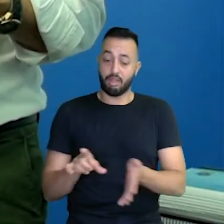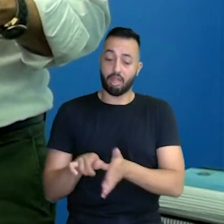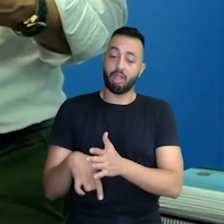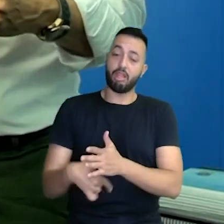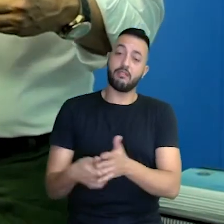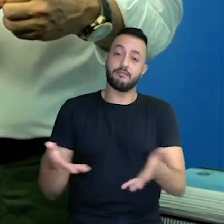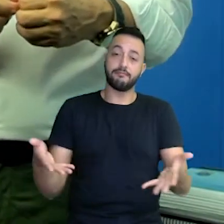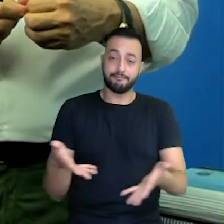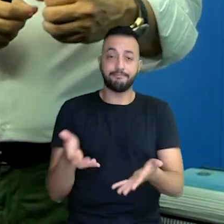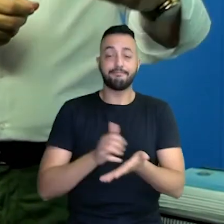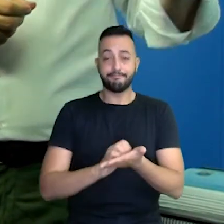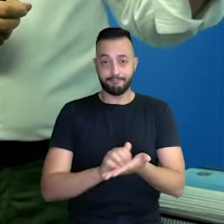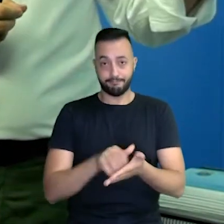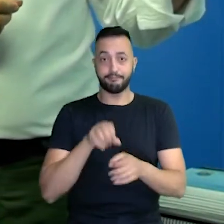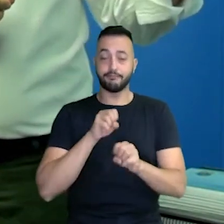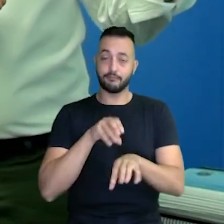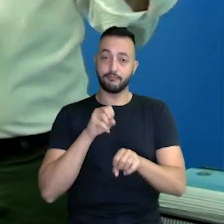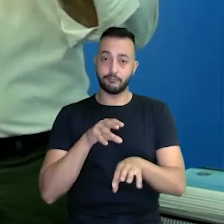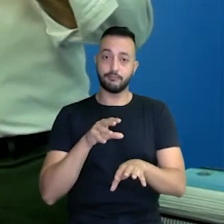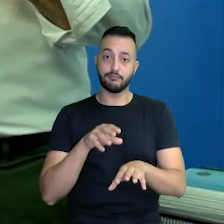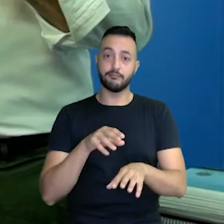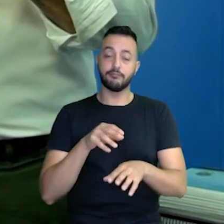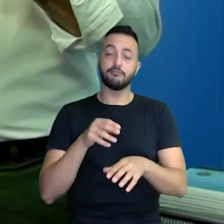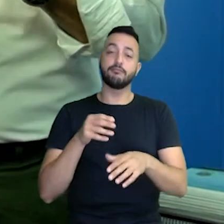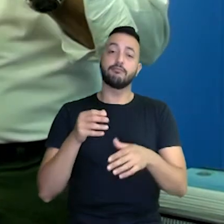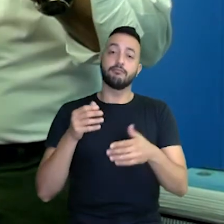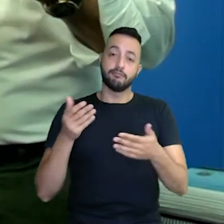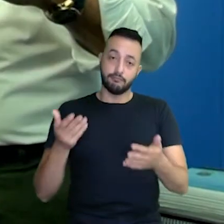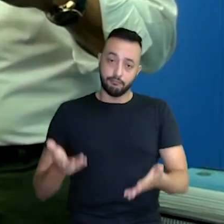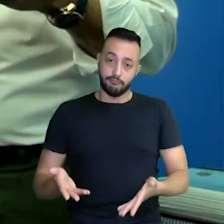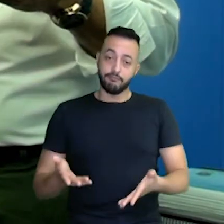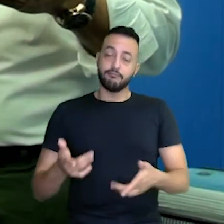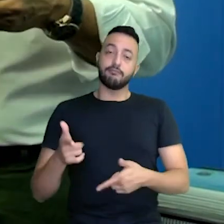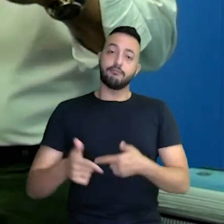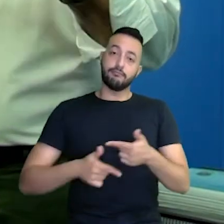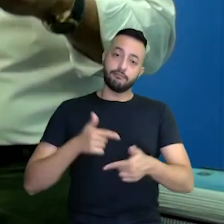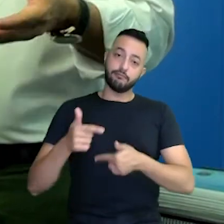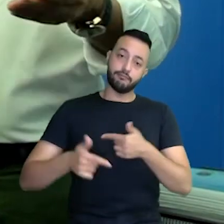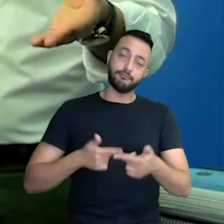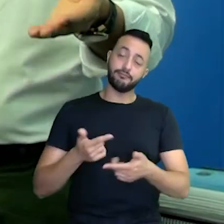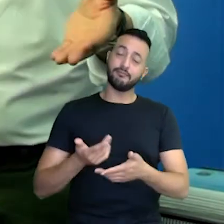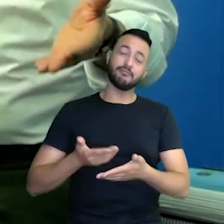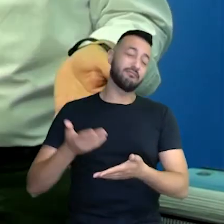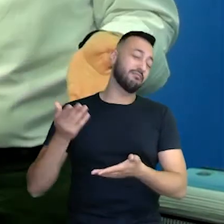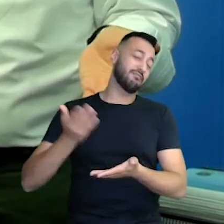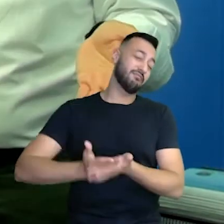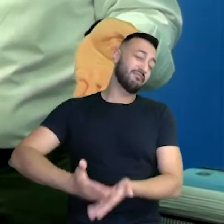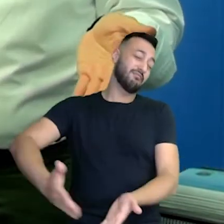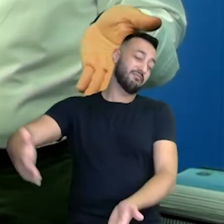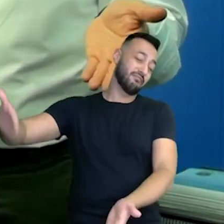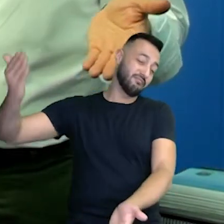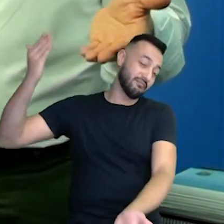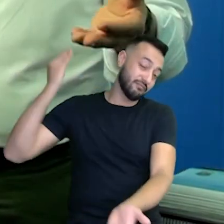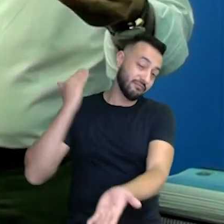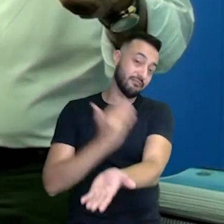da Educação ainda, vem sendo trabalhado de uma forma pré-histórica, vamos dizer assim,